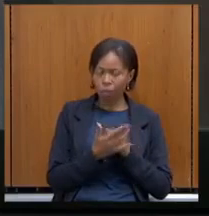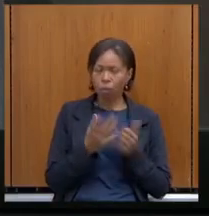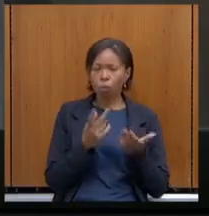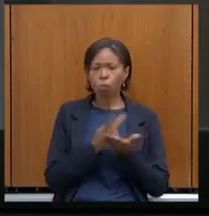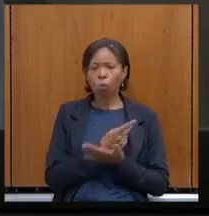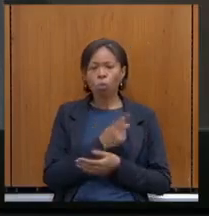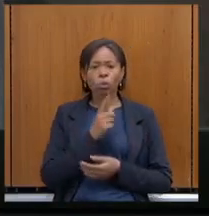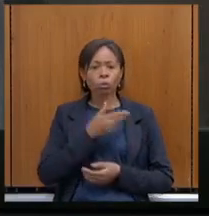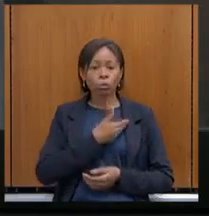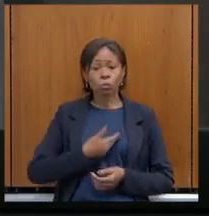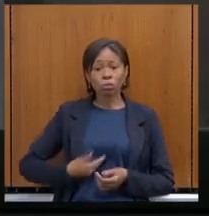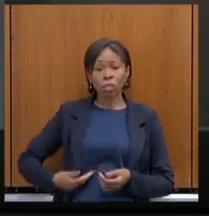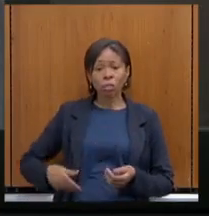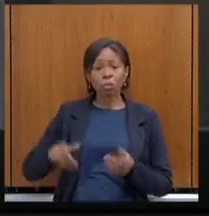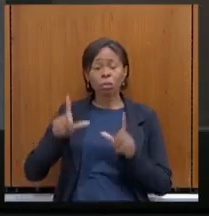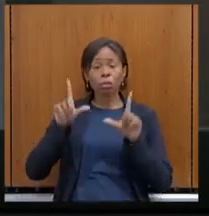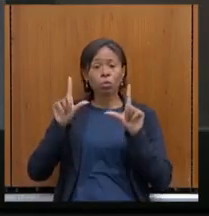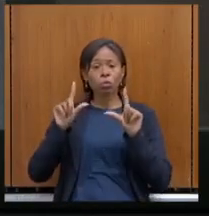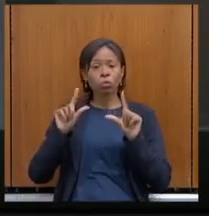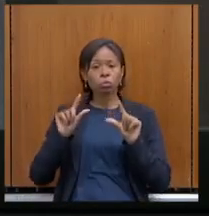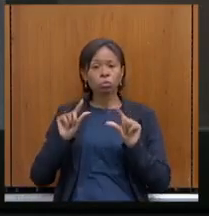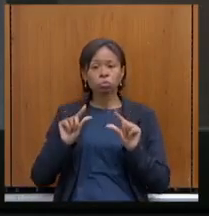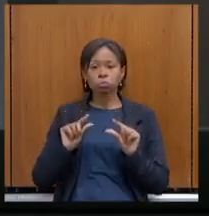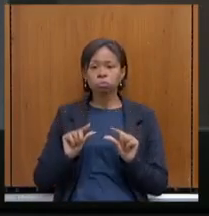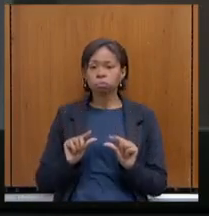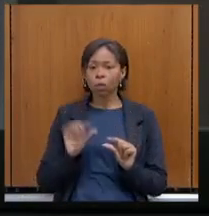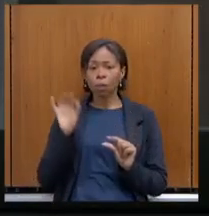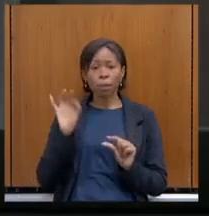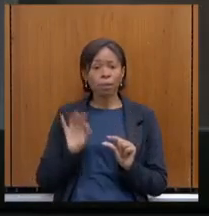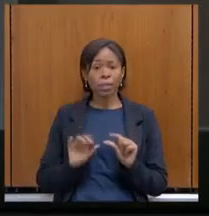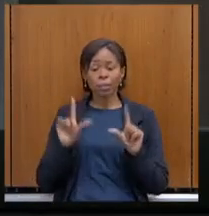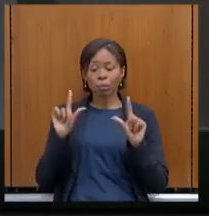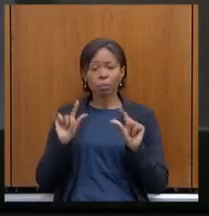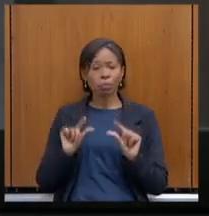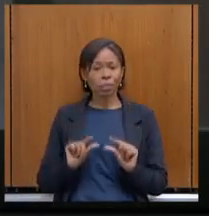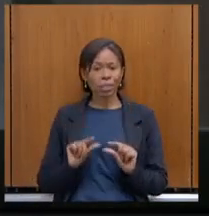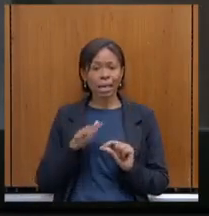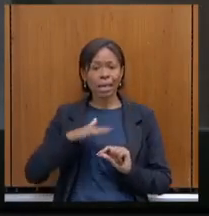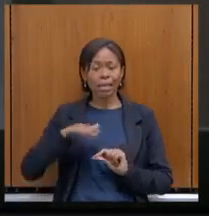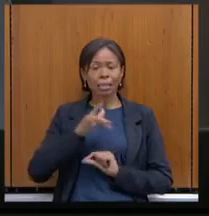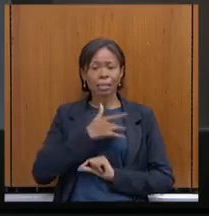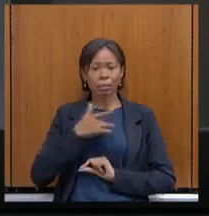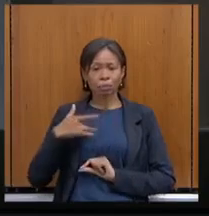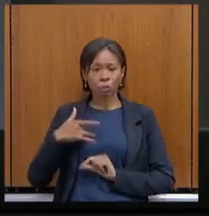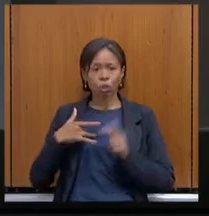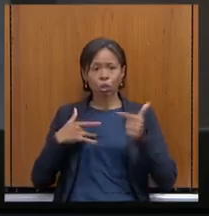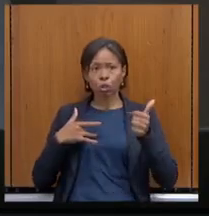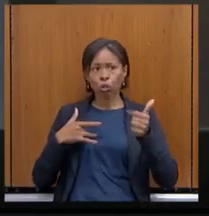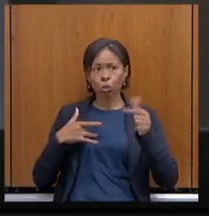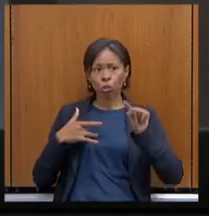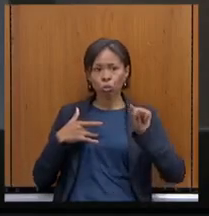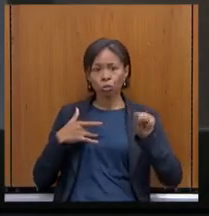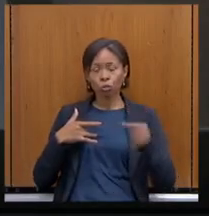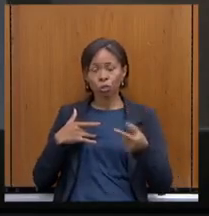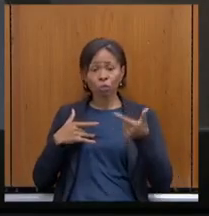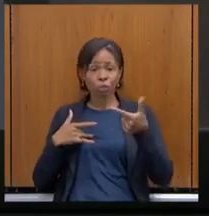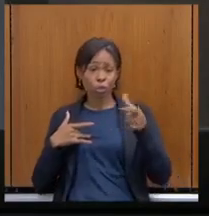diminuiu o percentual de investimento em saúde para 12,29%.